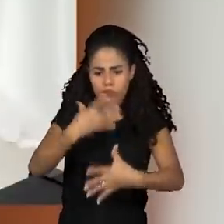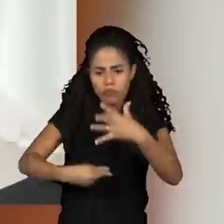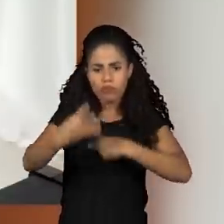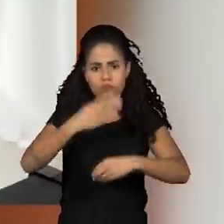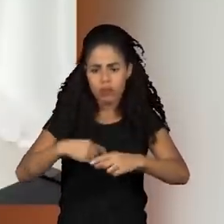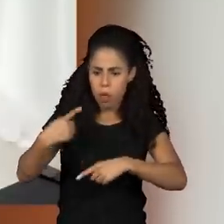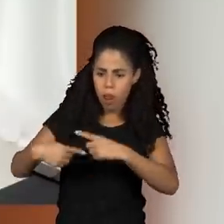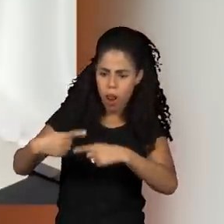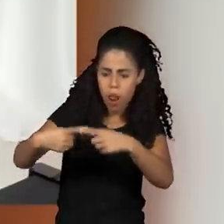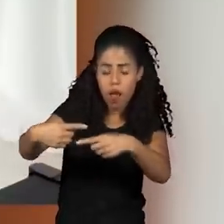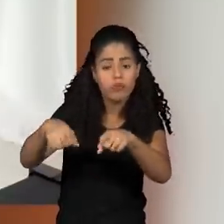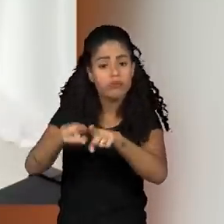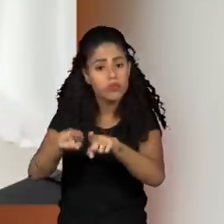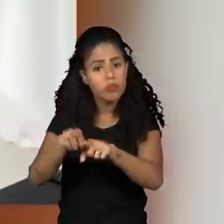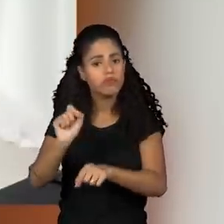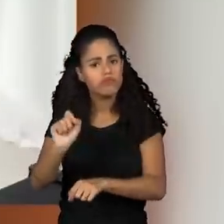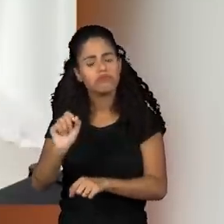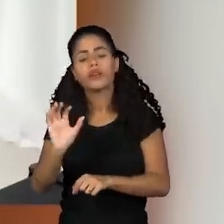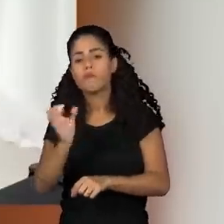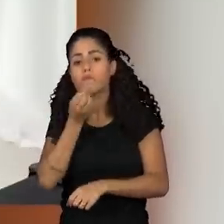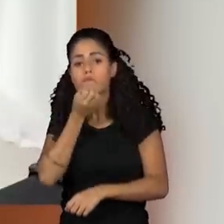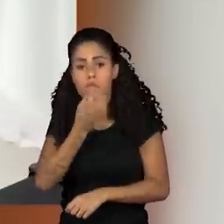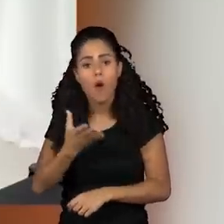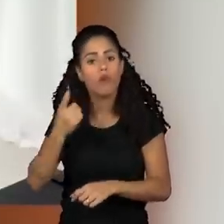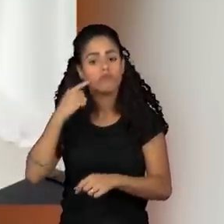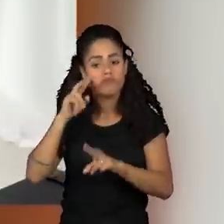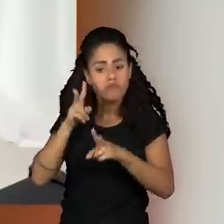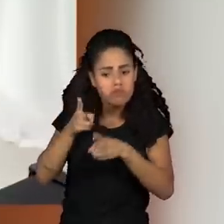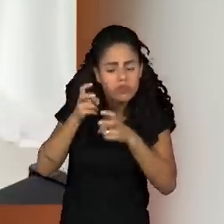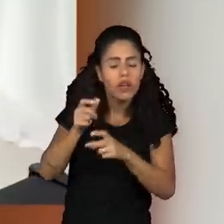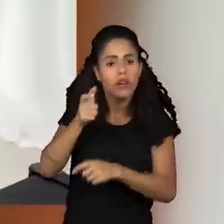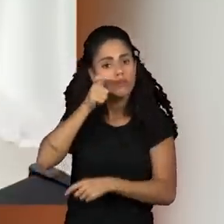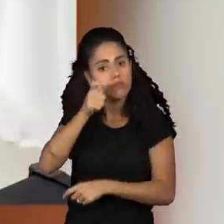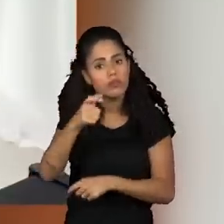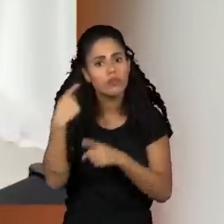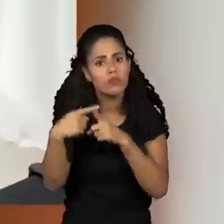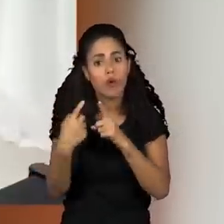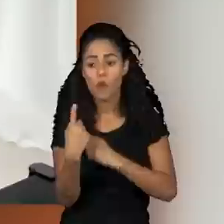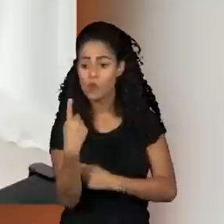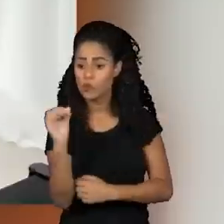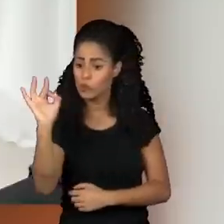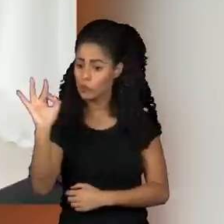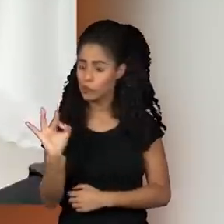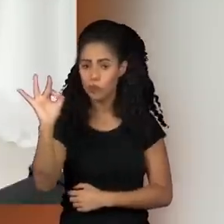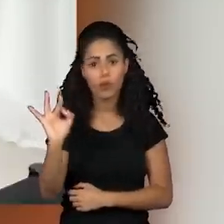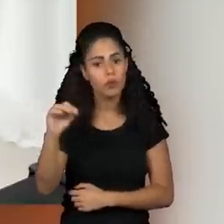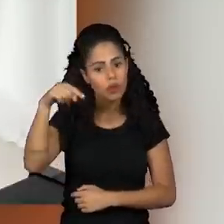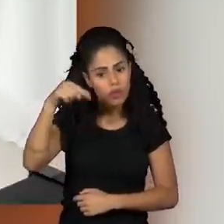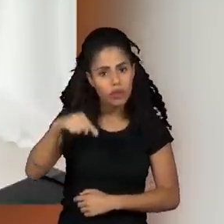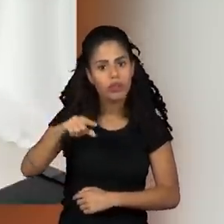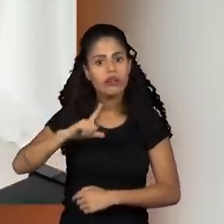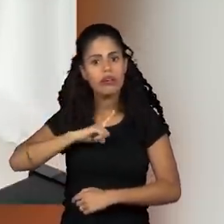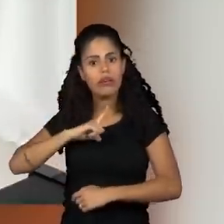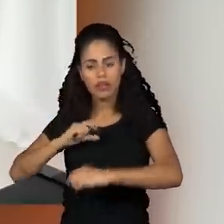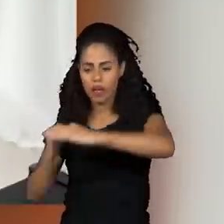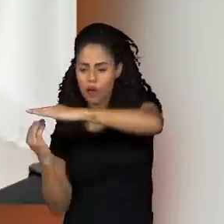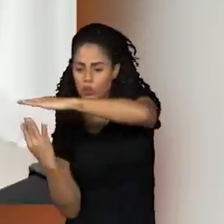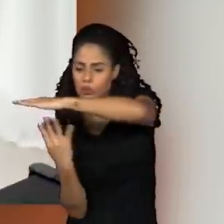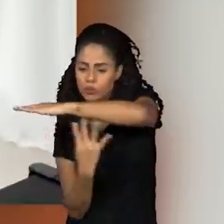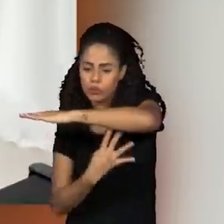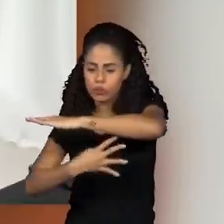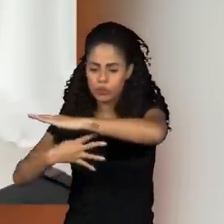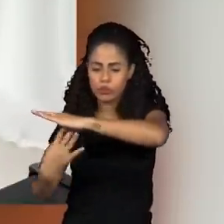E é super interessante pensar que 1% do fundo é coberto por ambientes recifais